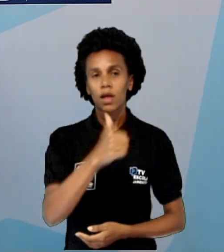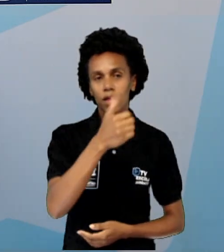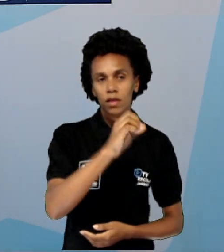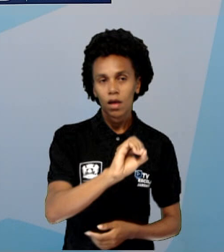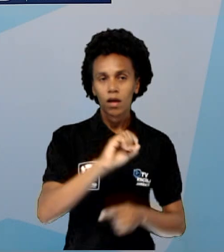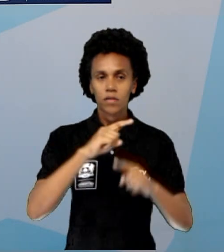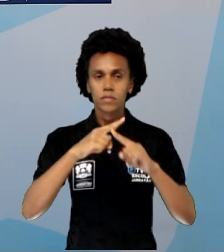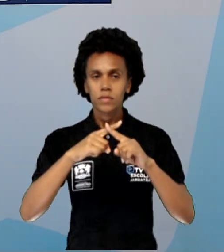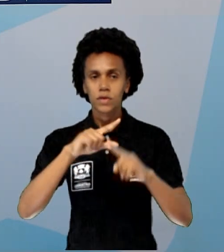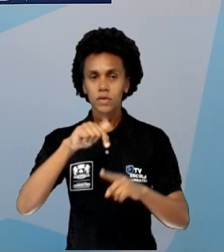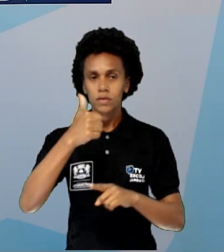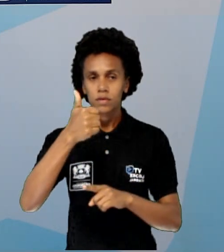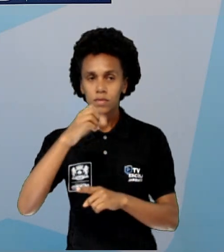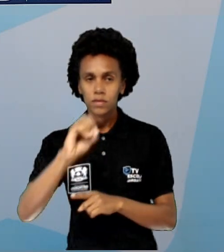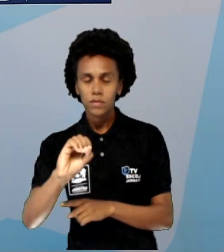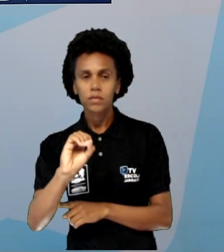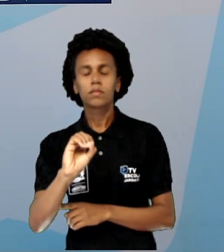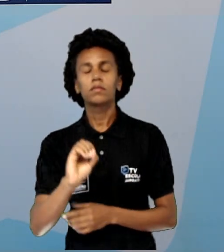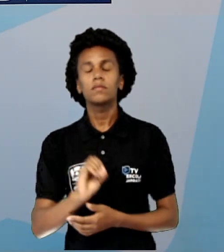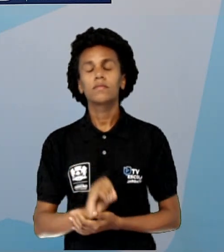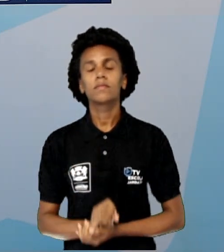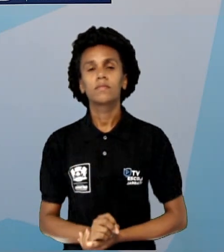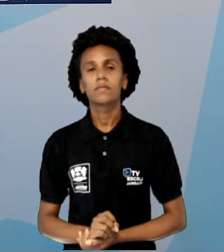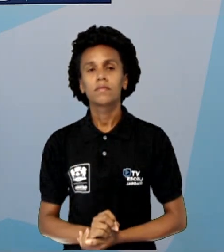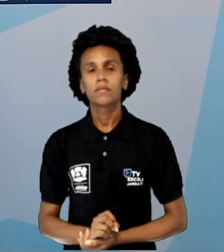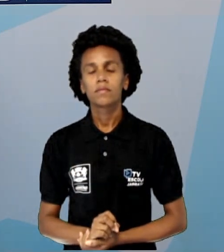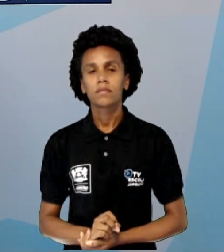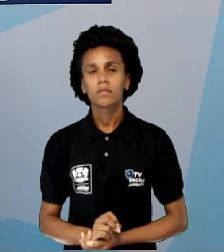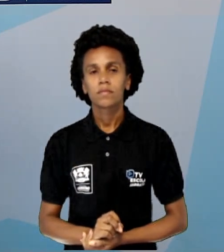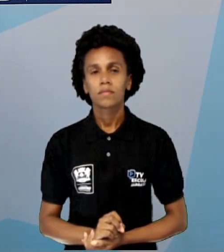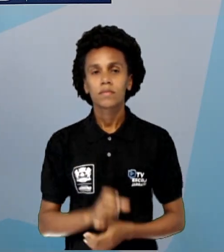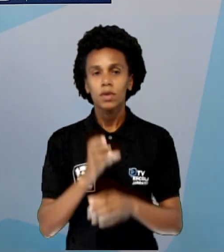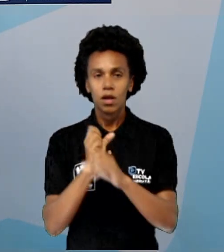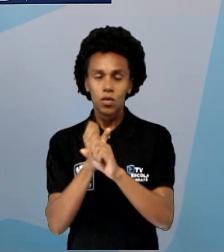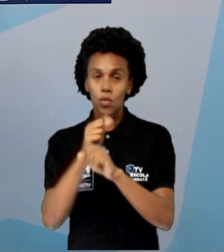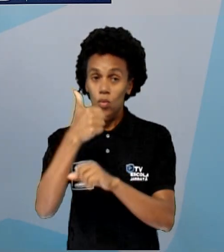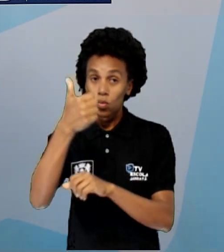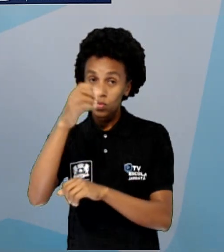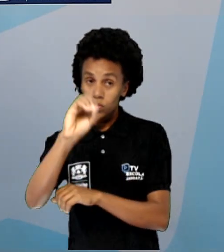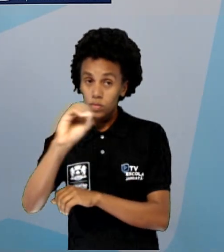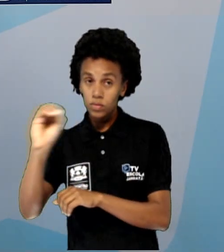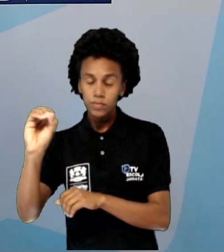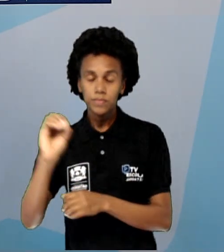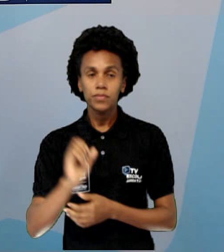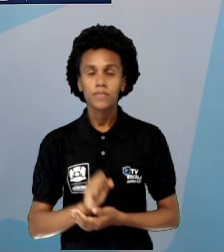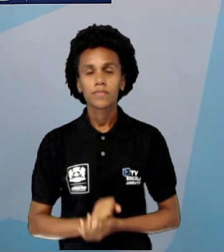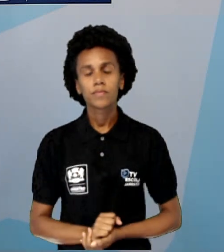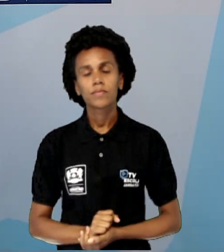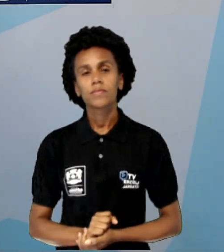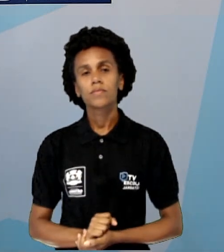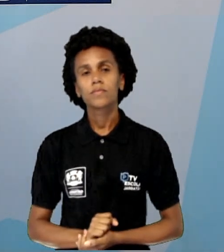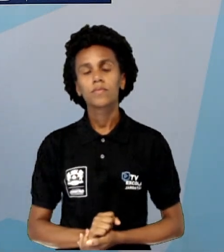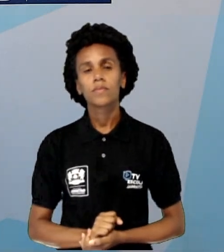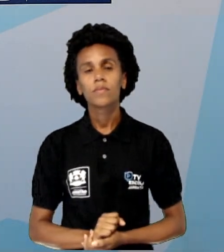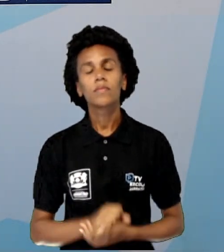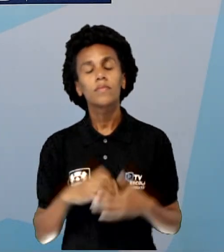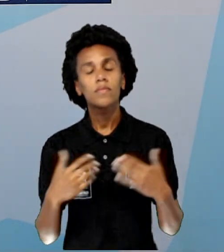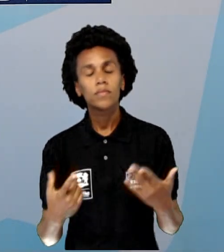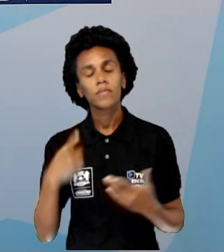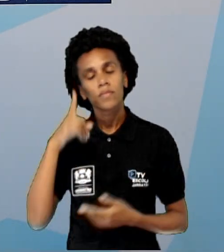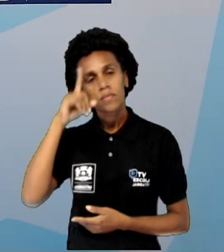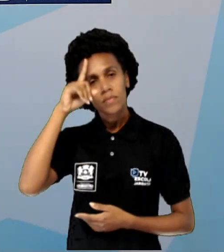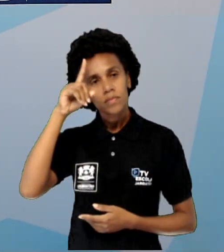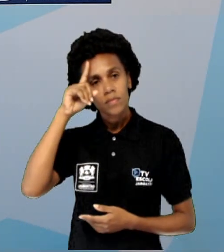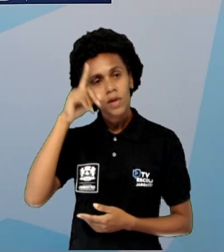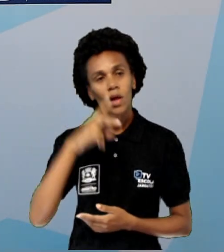10, 2 vezes o número 10 aparecendo. 10 vezes 10 vai dar 100, tá bom? Então, a gente tem essa ideia, o